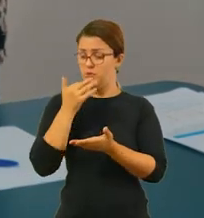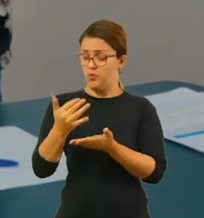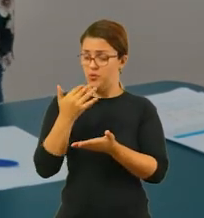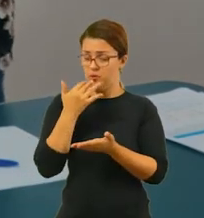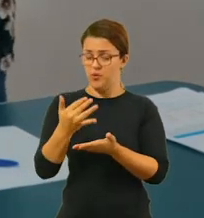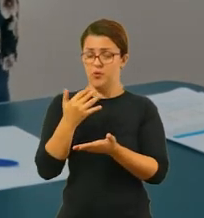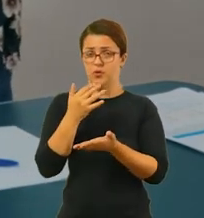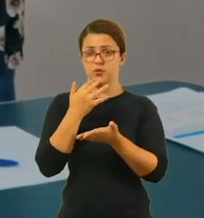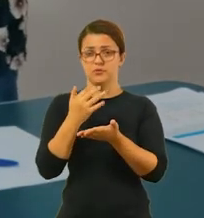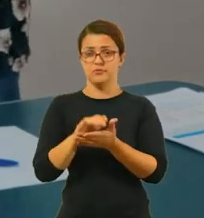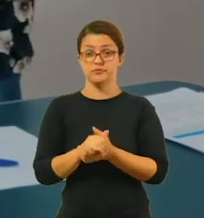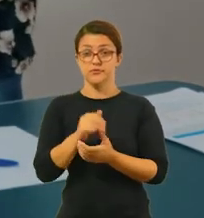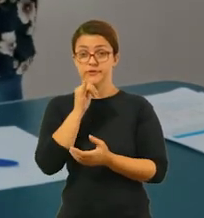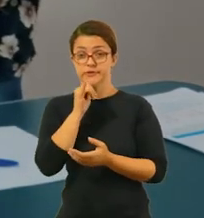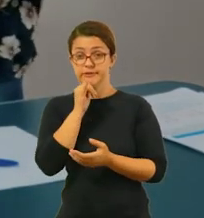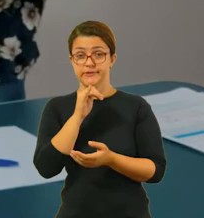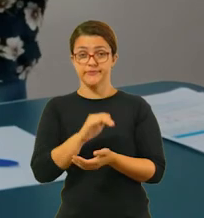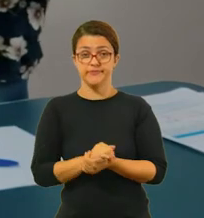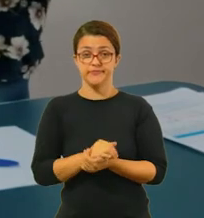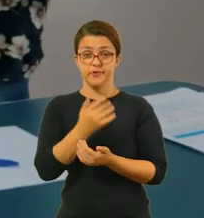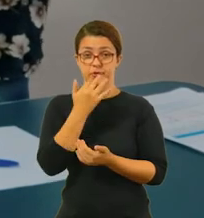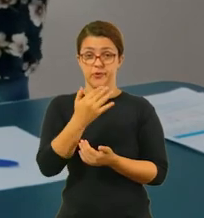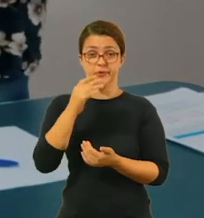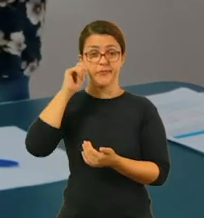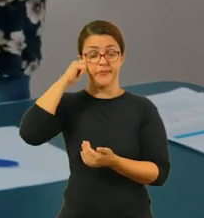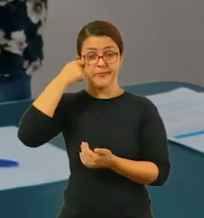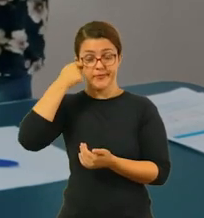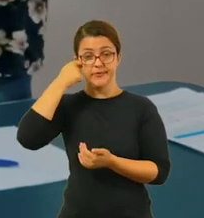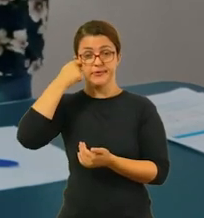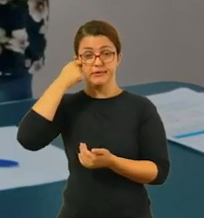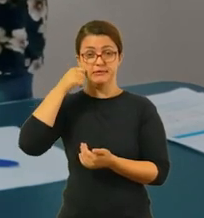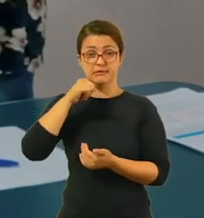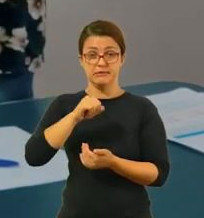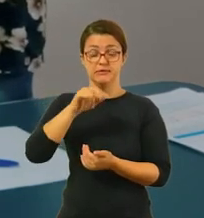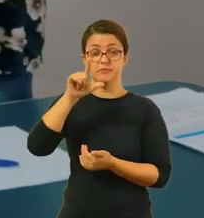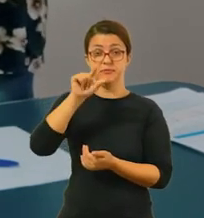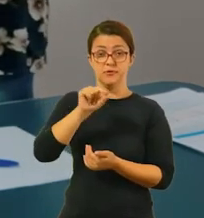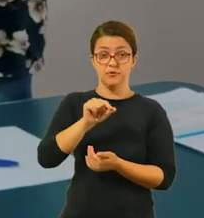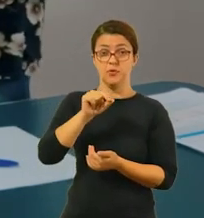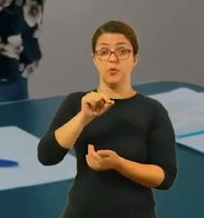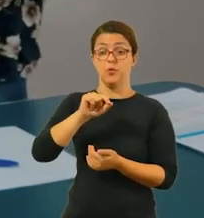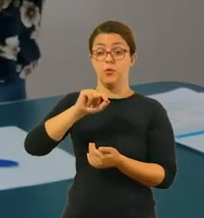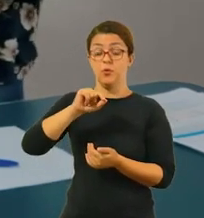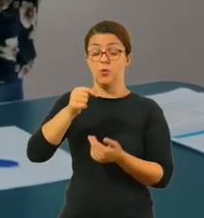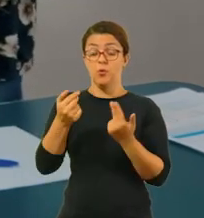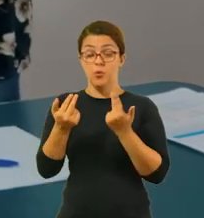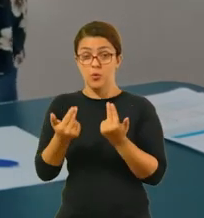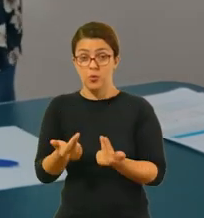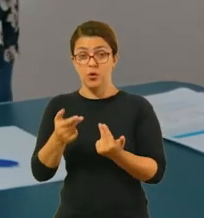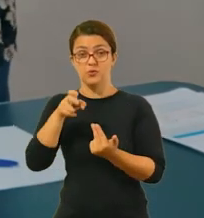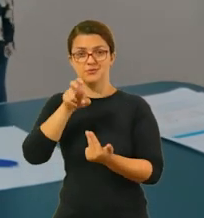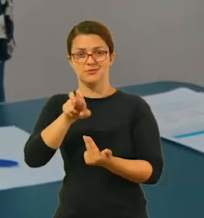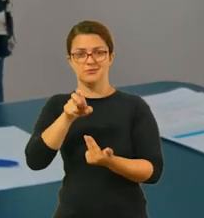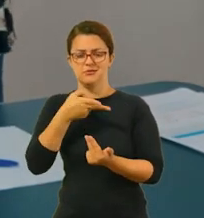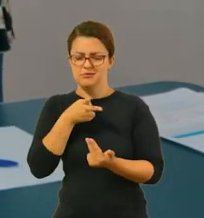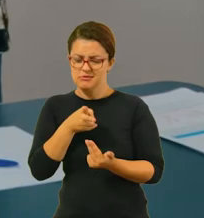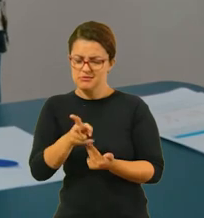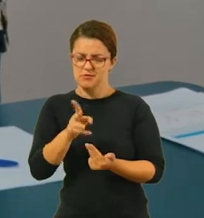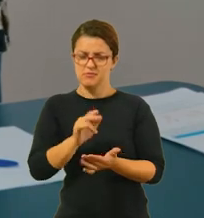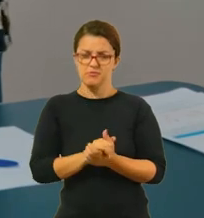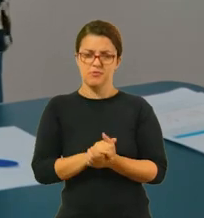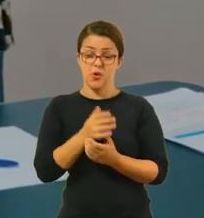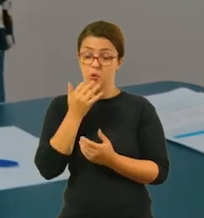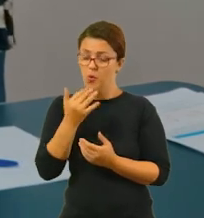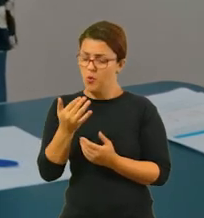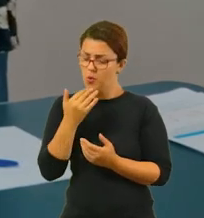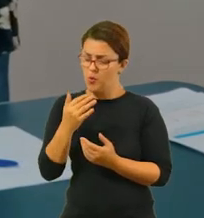acordo com a cor, né? Por exemplo, pinte de cor preta se o resultado for menor ou igual a 5. Então, sempre você